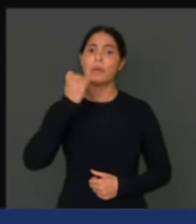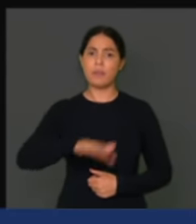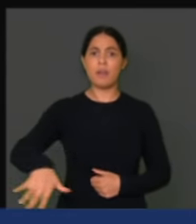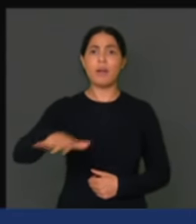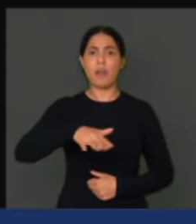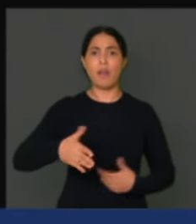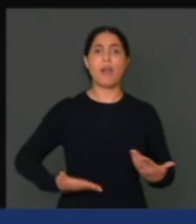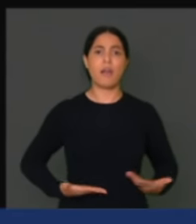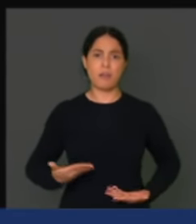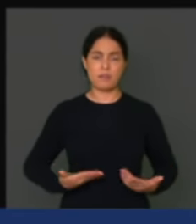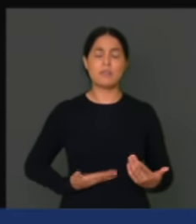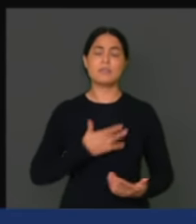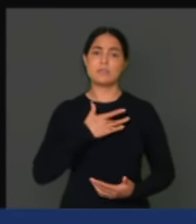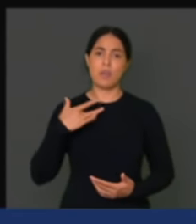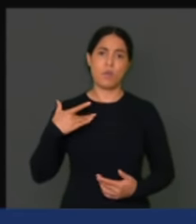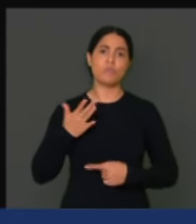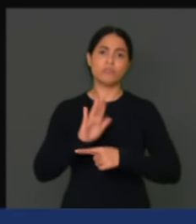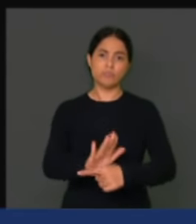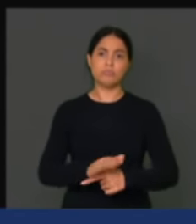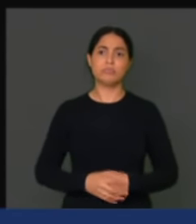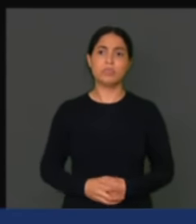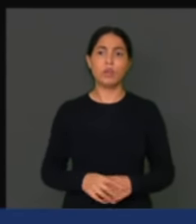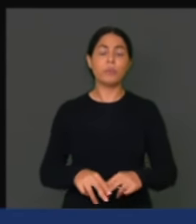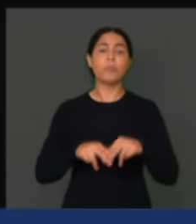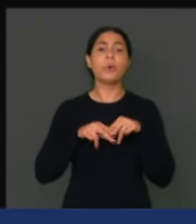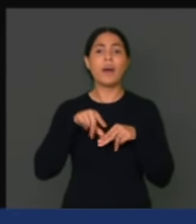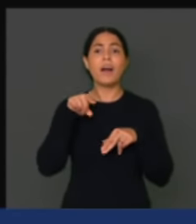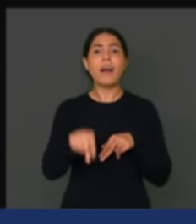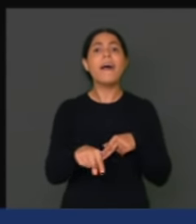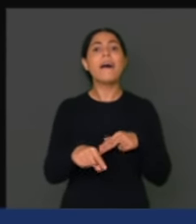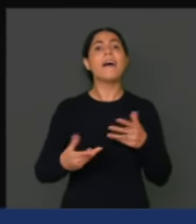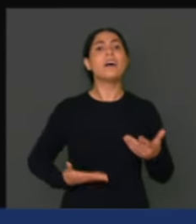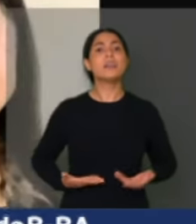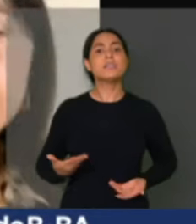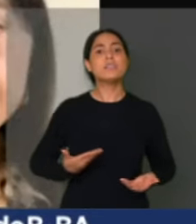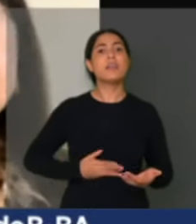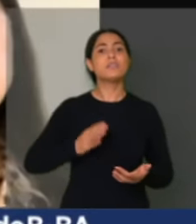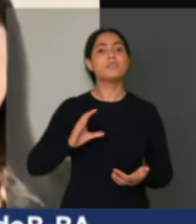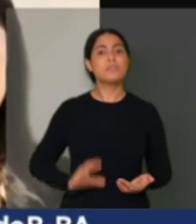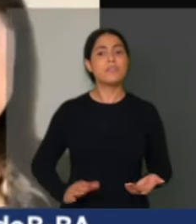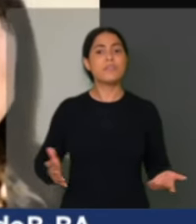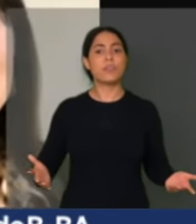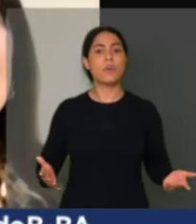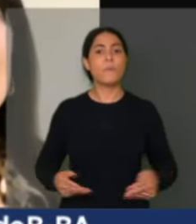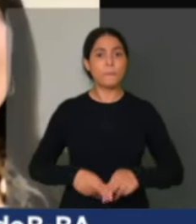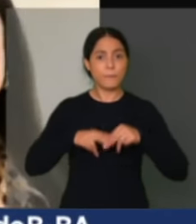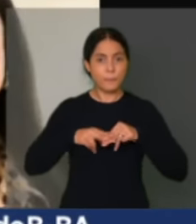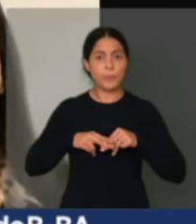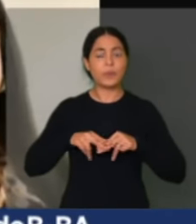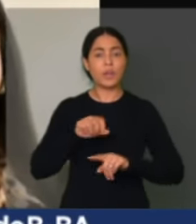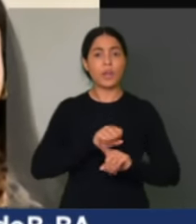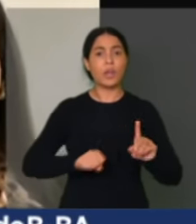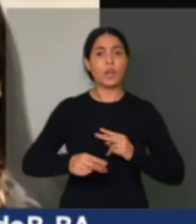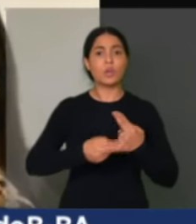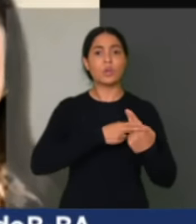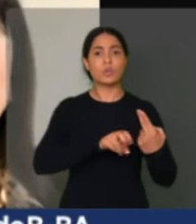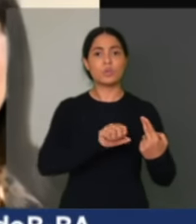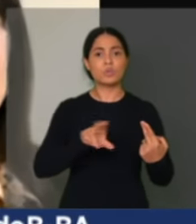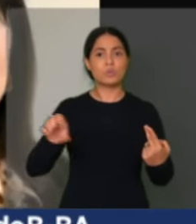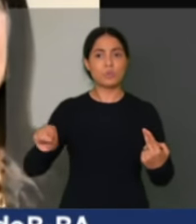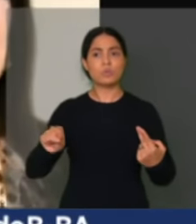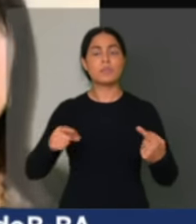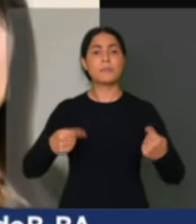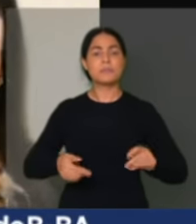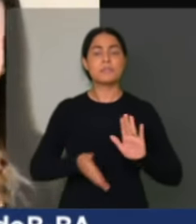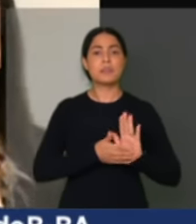saúde são exatamente esse exército civil em defesa do SUS e querem a PEC 22, querem garantir